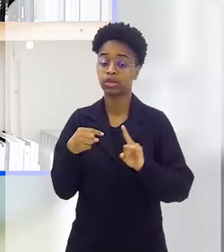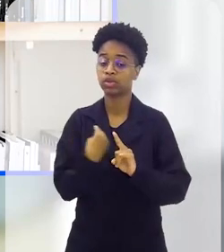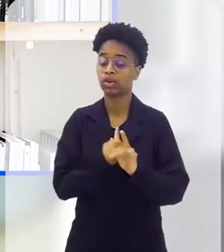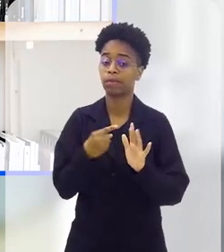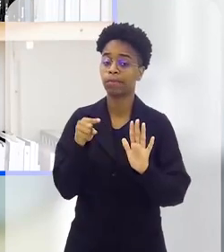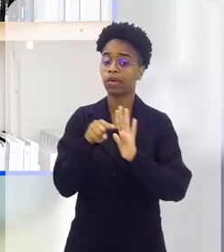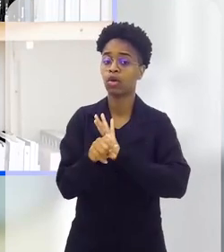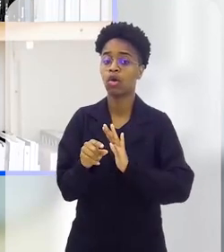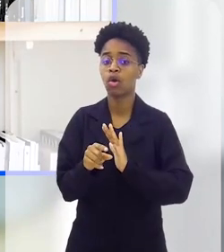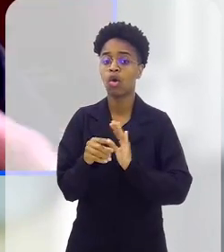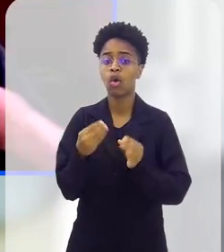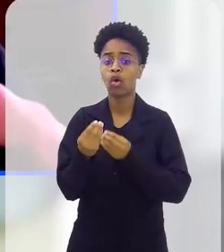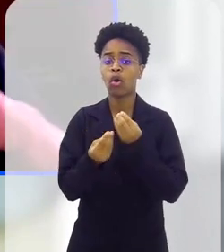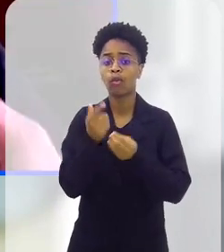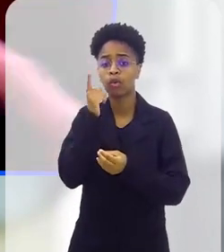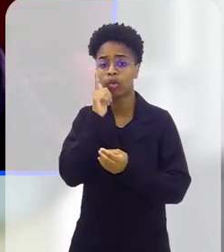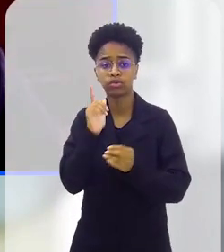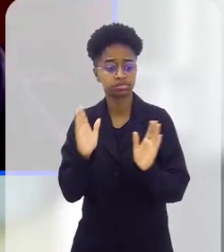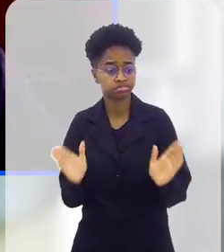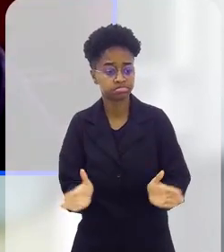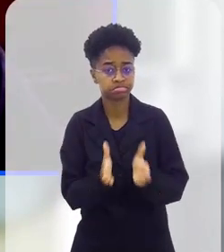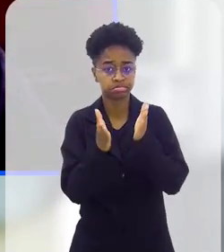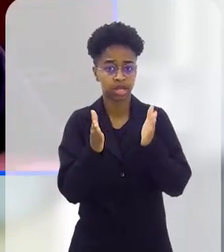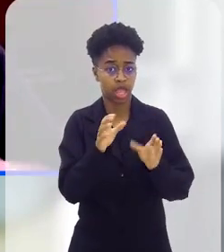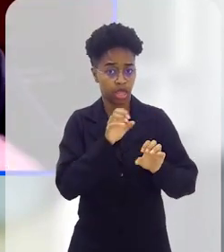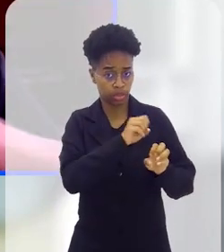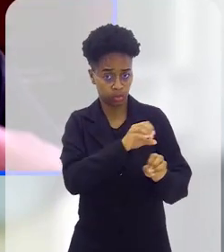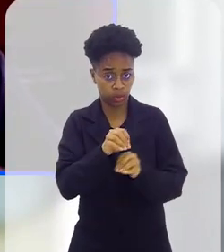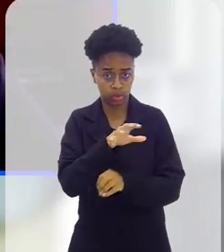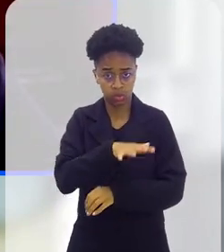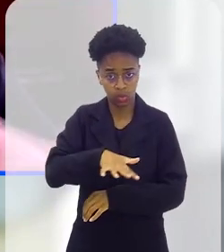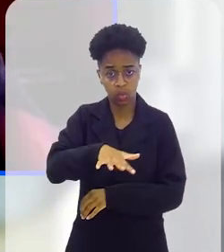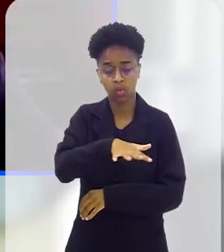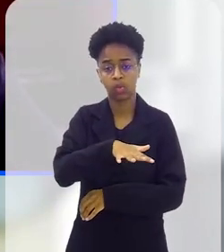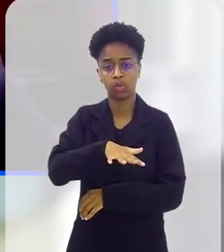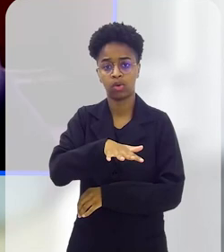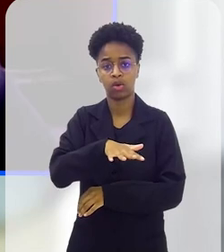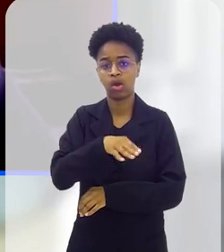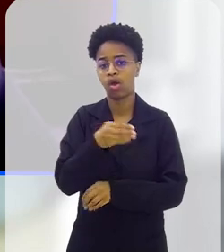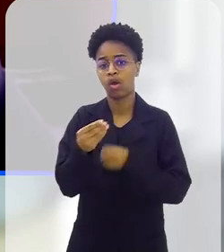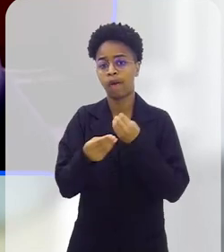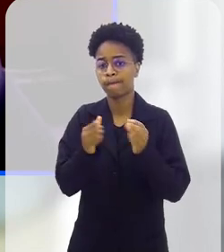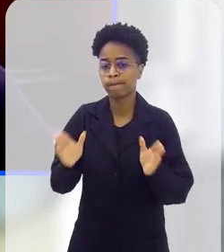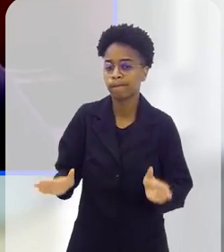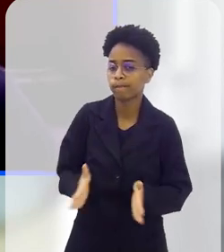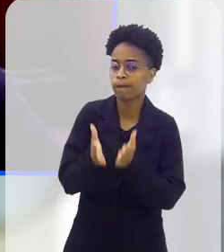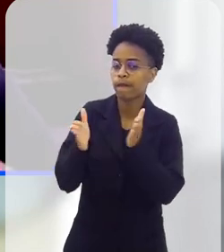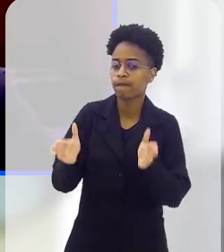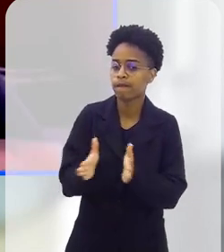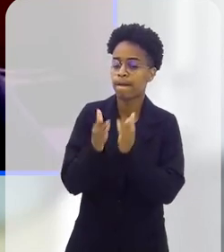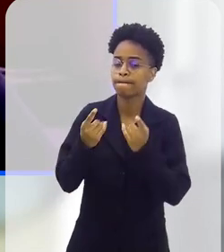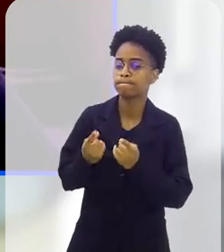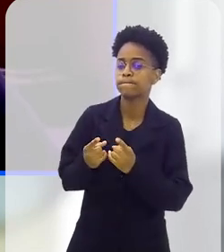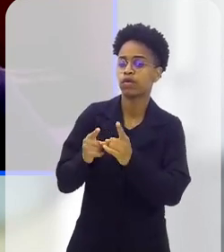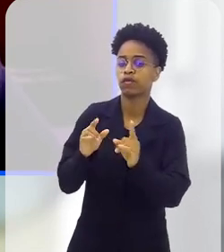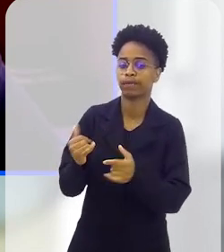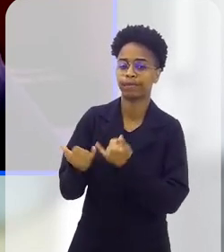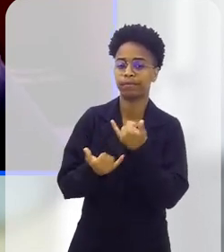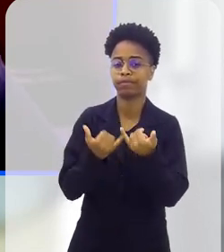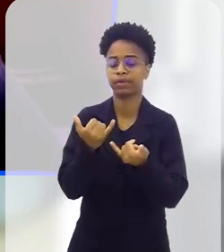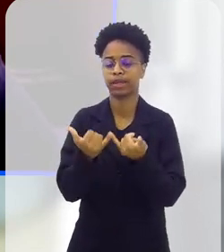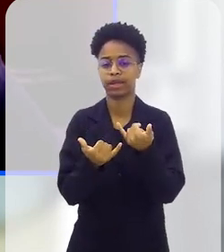pergunta era, como que a gente consegue inspirar as educadoras dessas regiões, desses espaços, a provocar brincares